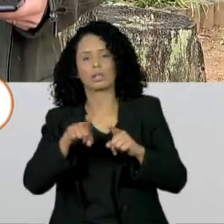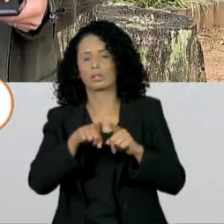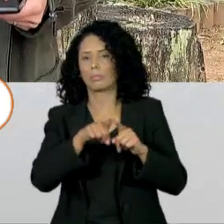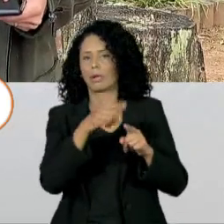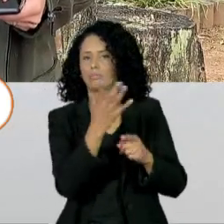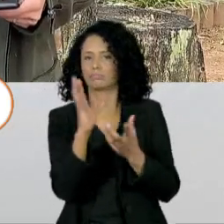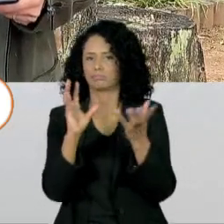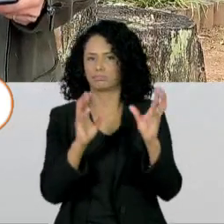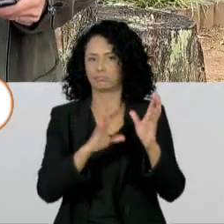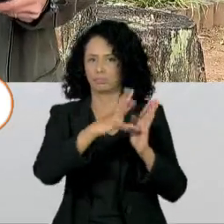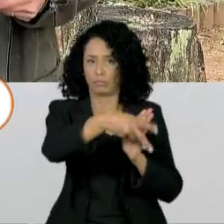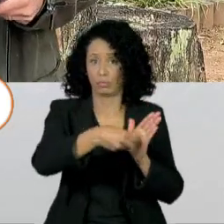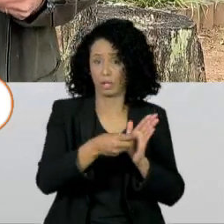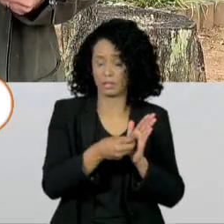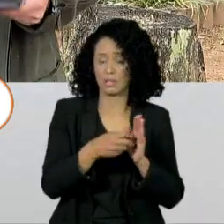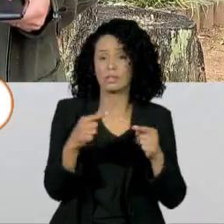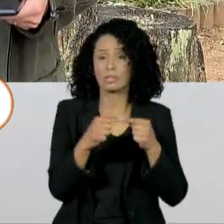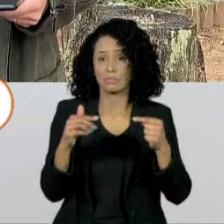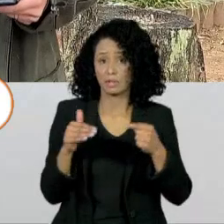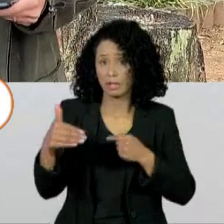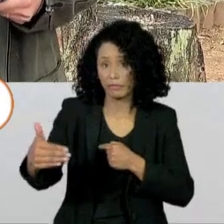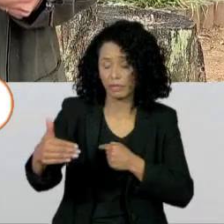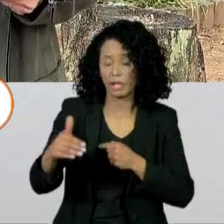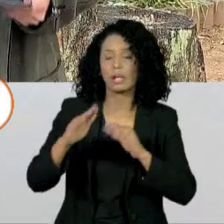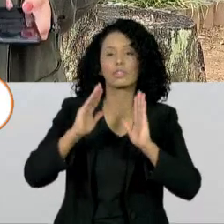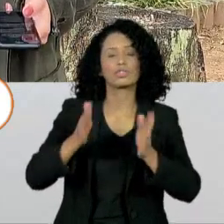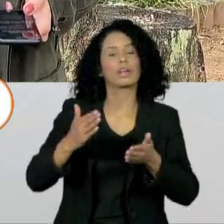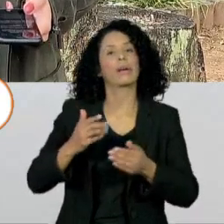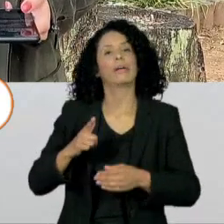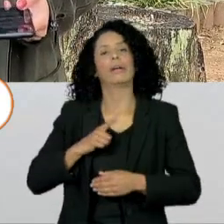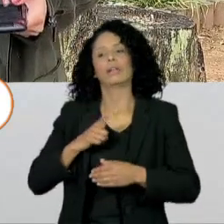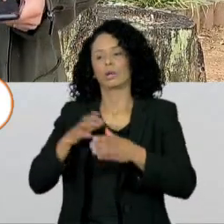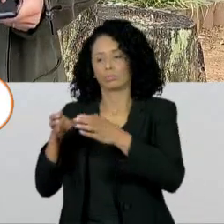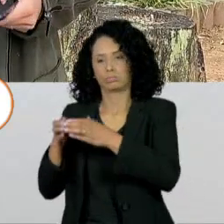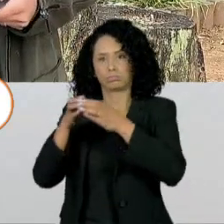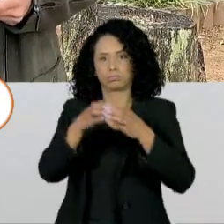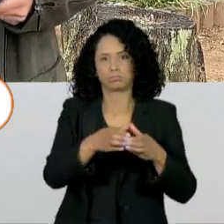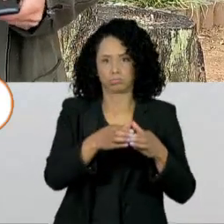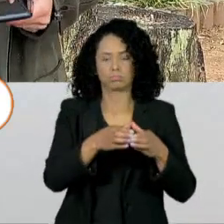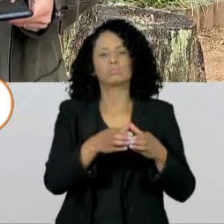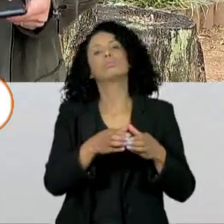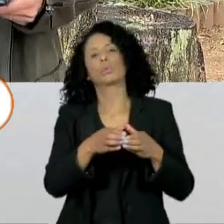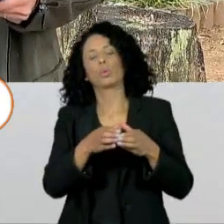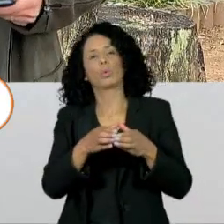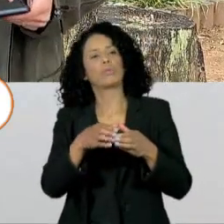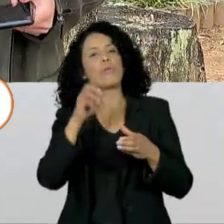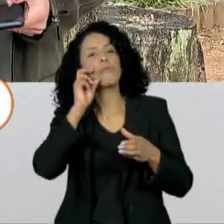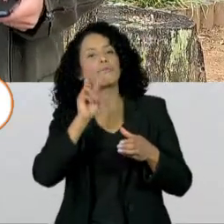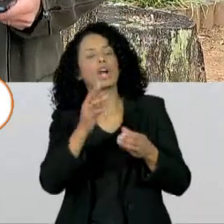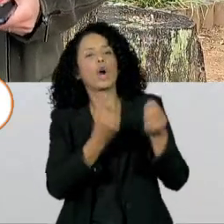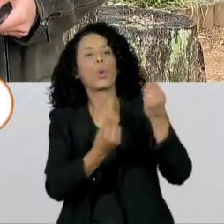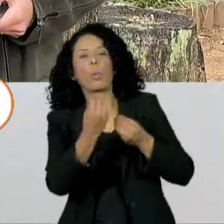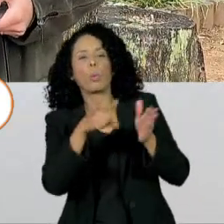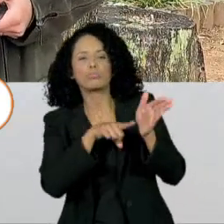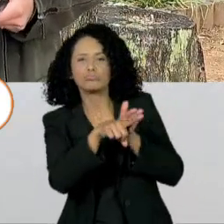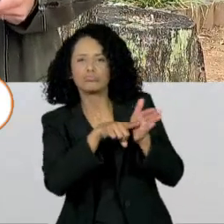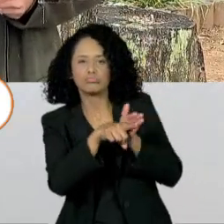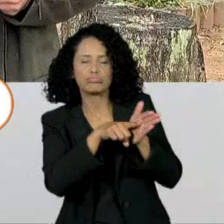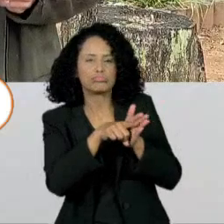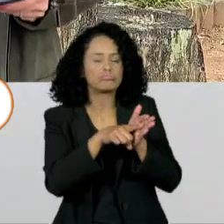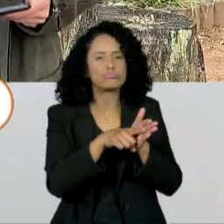vem, essa comissão deve fazer a primeira visita ao Amazonas para ver de perto a realidade ali da